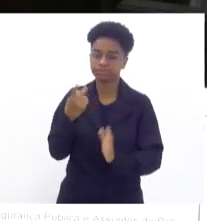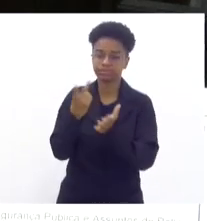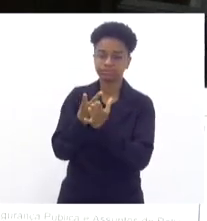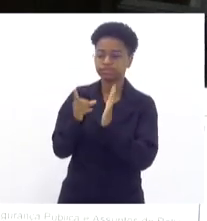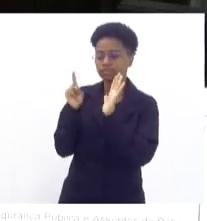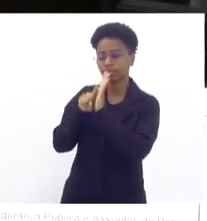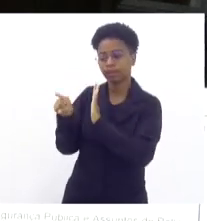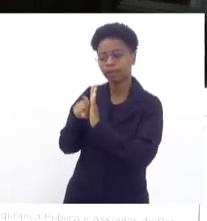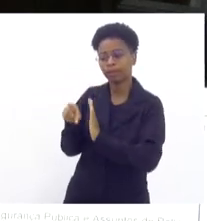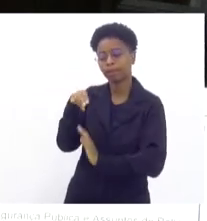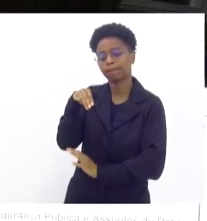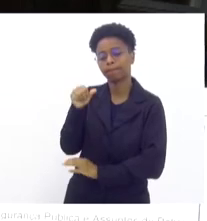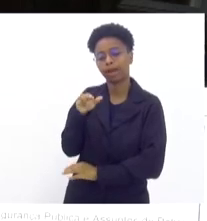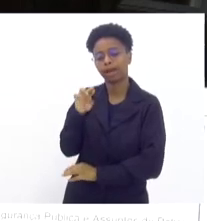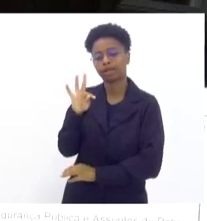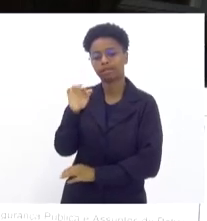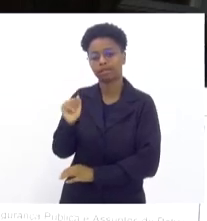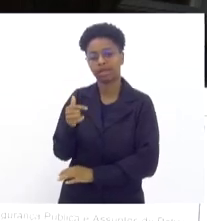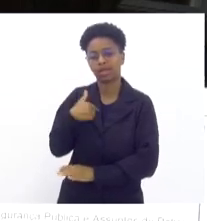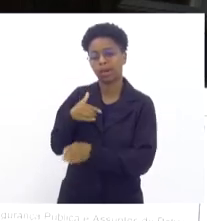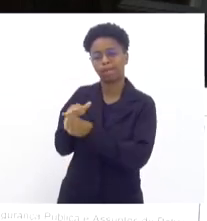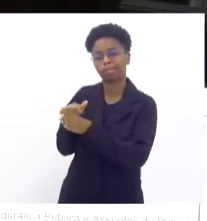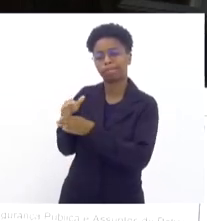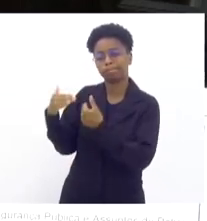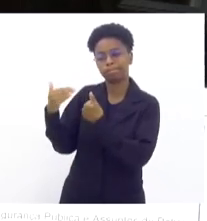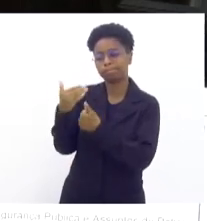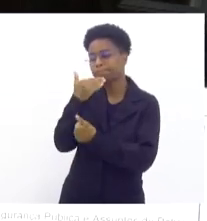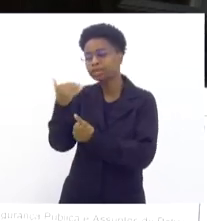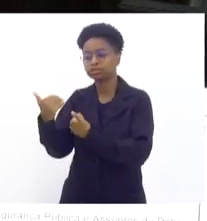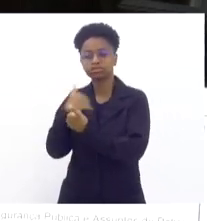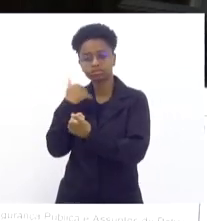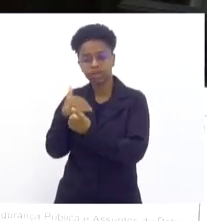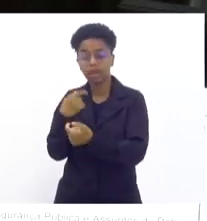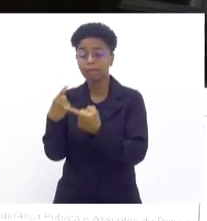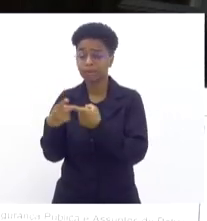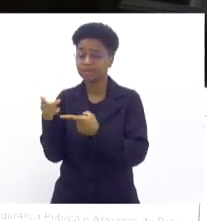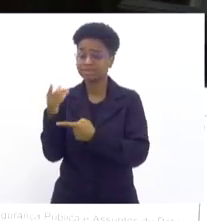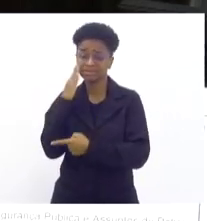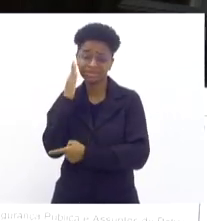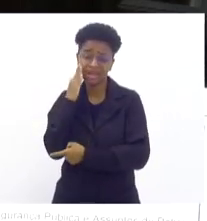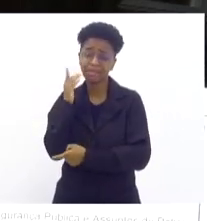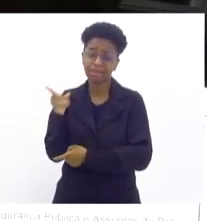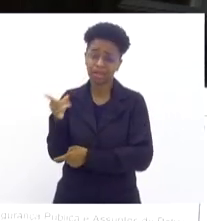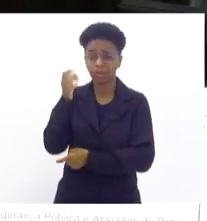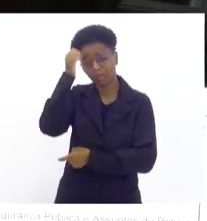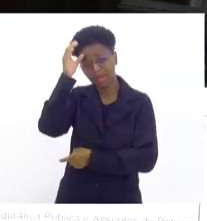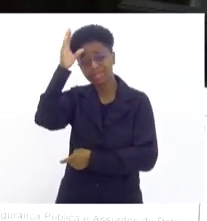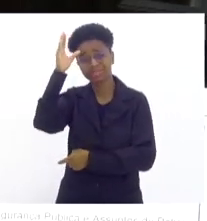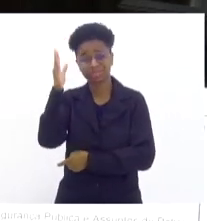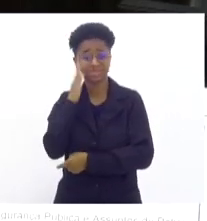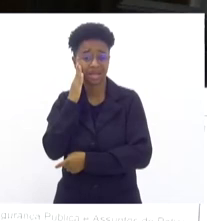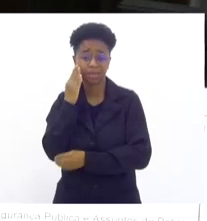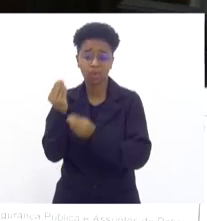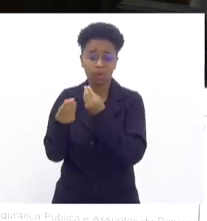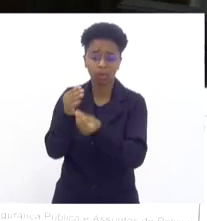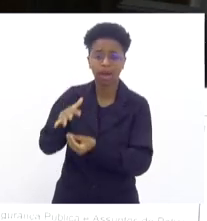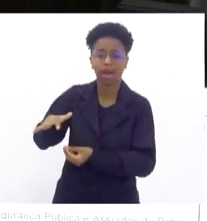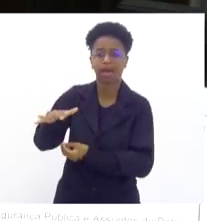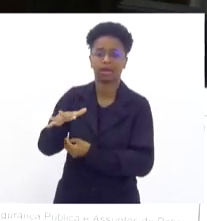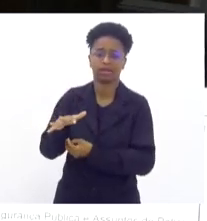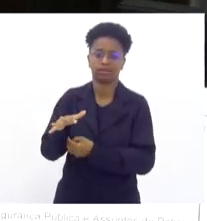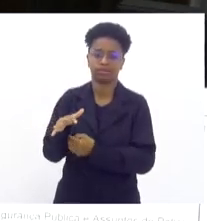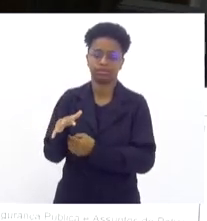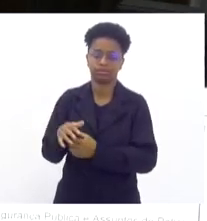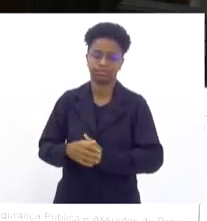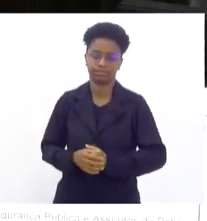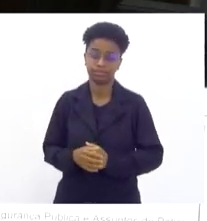Rocha, por exemplo, sempre consulto ela em algumas temáticas, porque nós sabemos que ela tem conhecimento de causa também muito